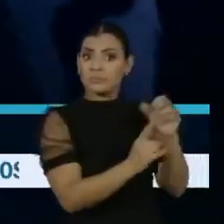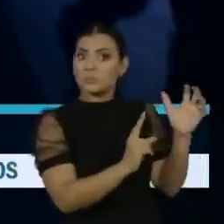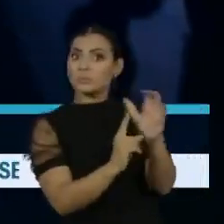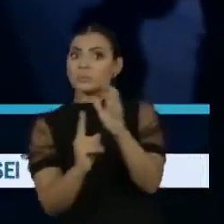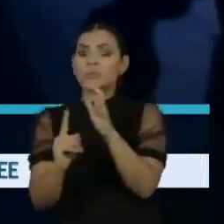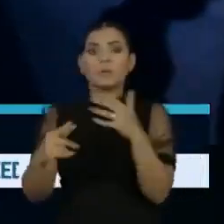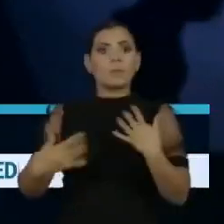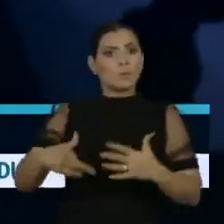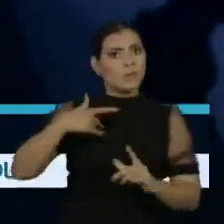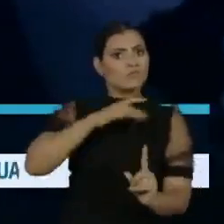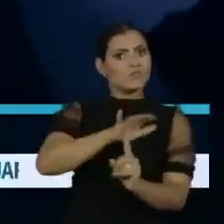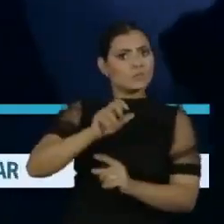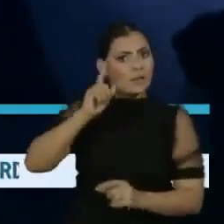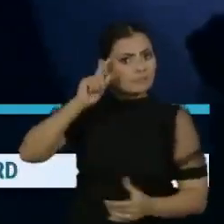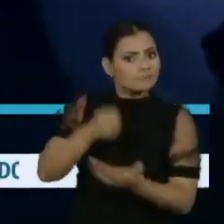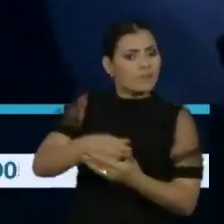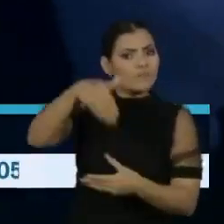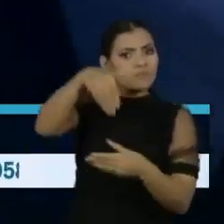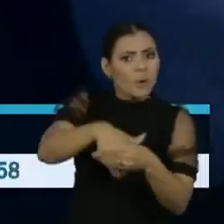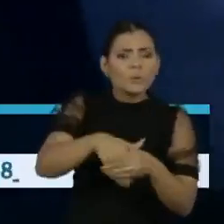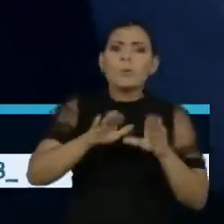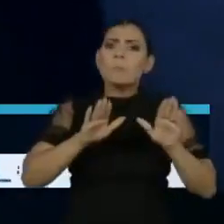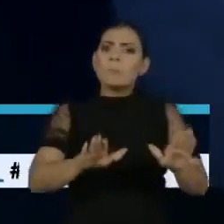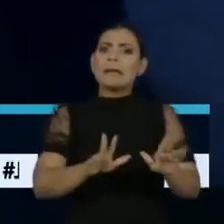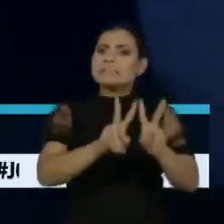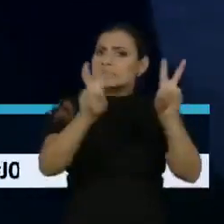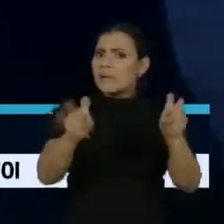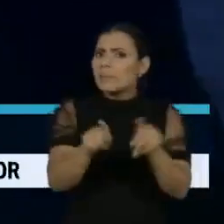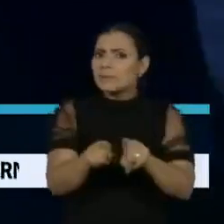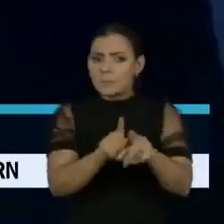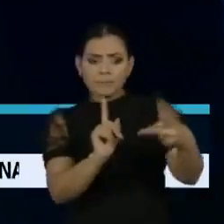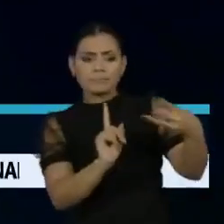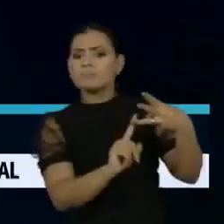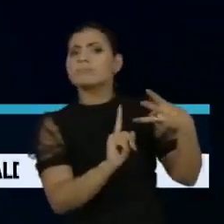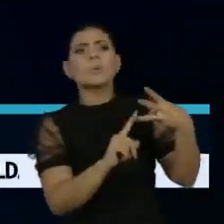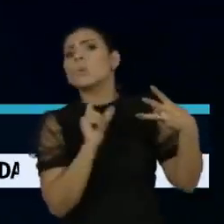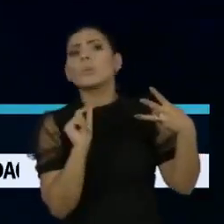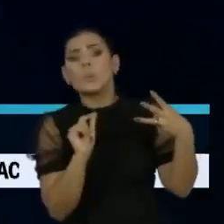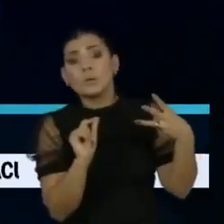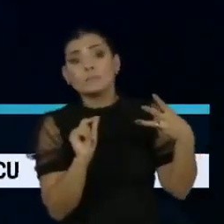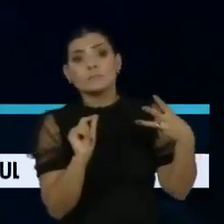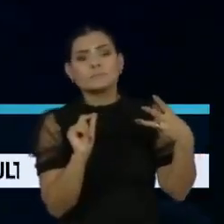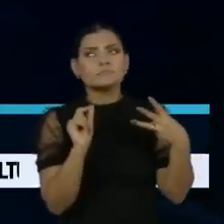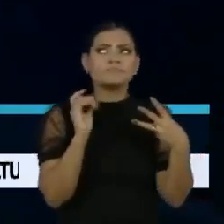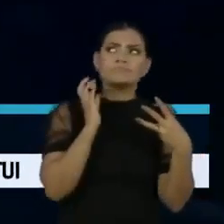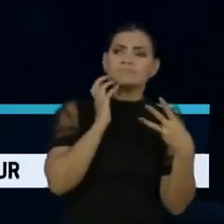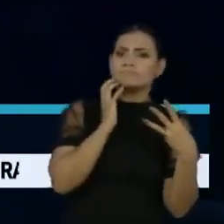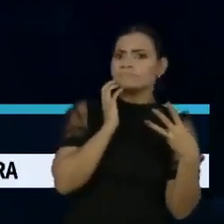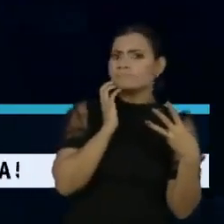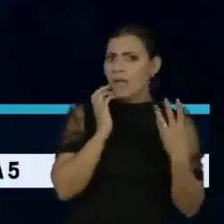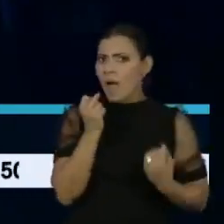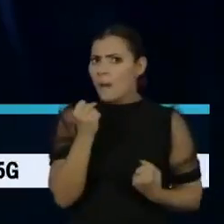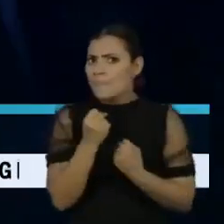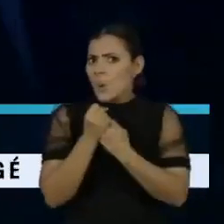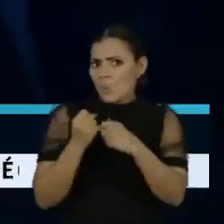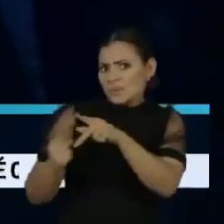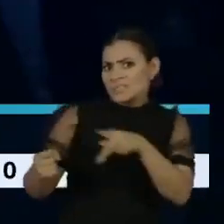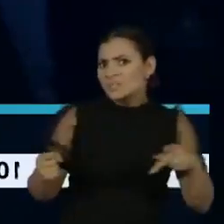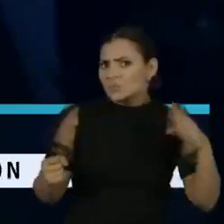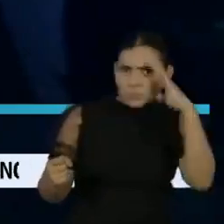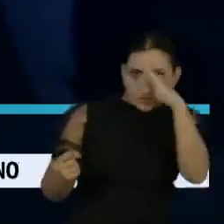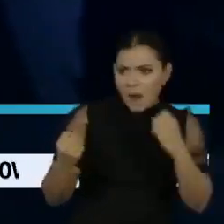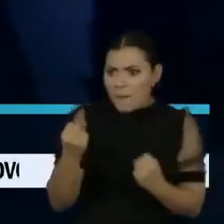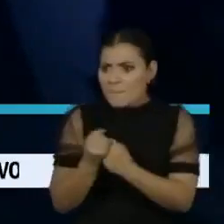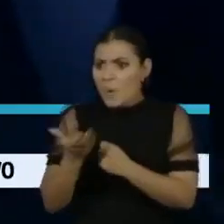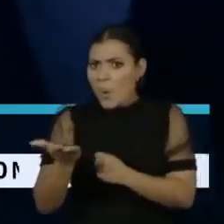tornar determinantes. Outra questão que divide a opinião de especialistas é até que ponto o apoio do presidente Jair Bolsonaro